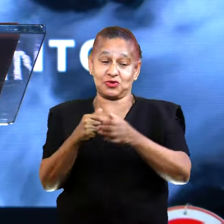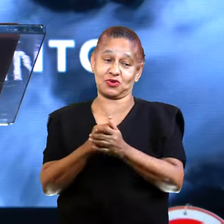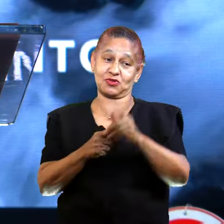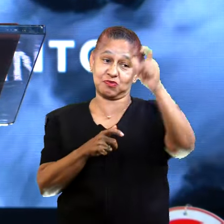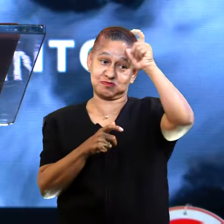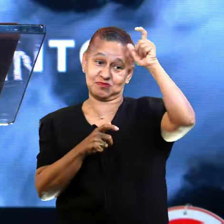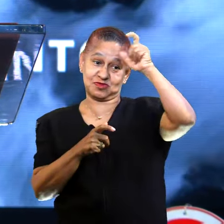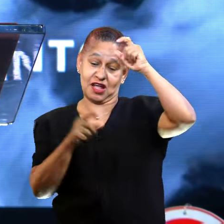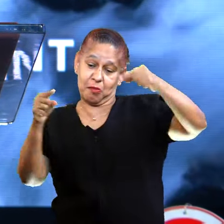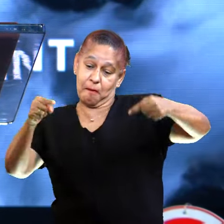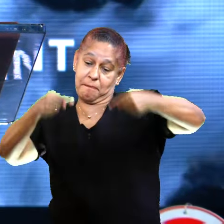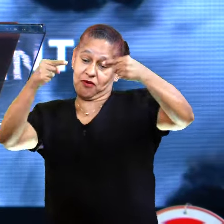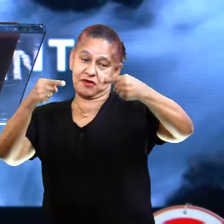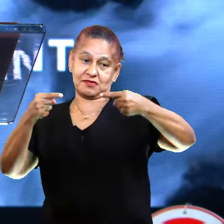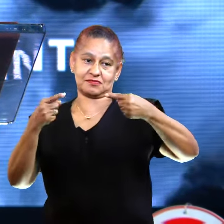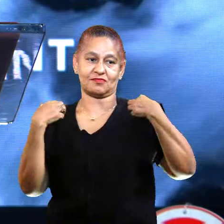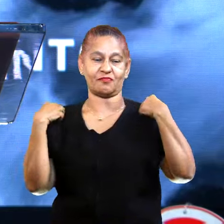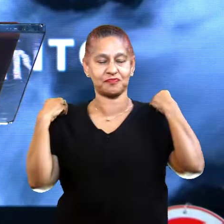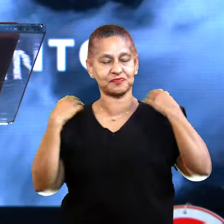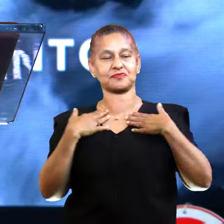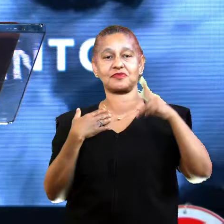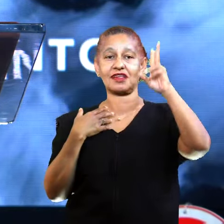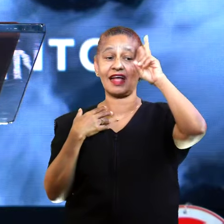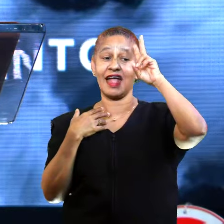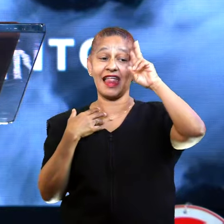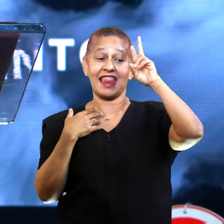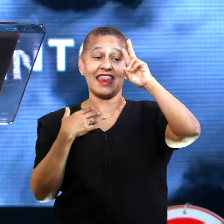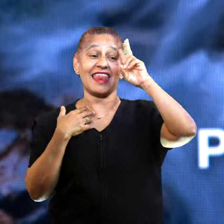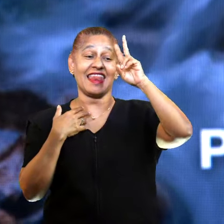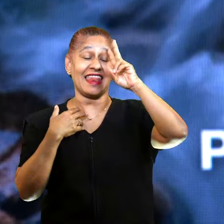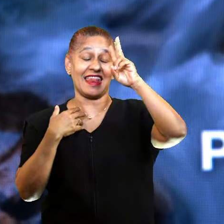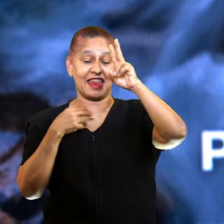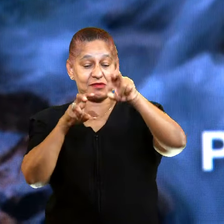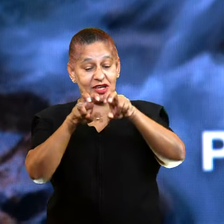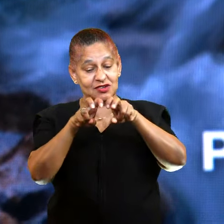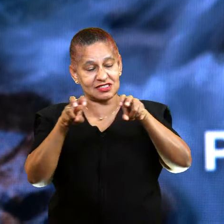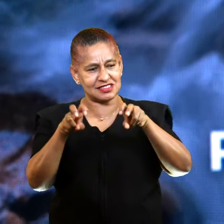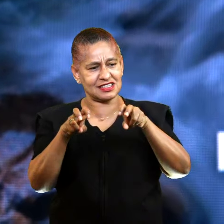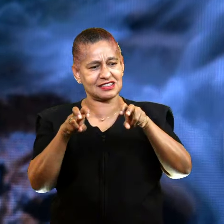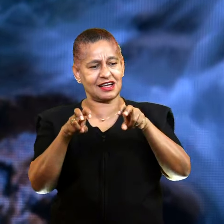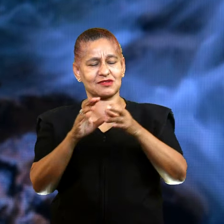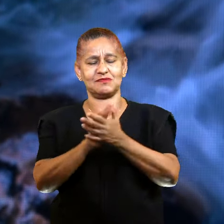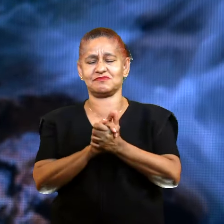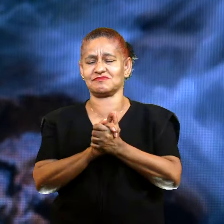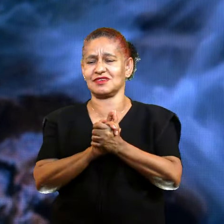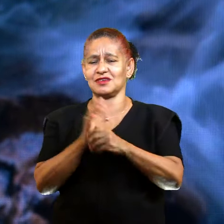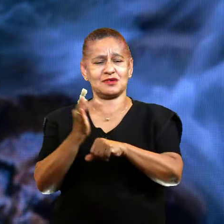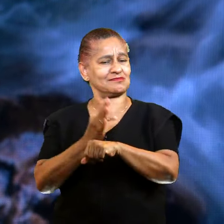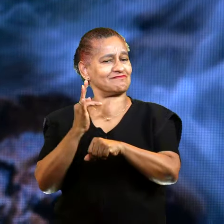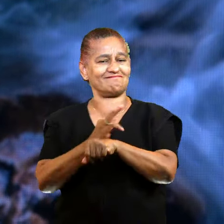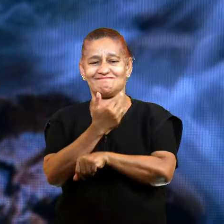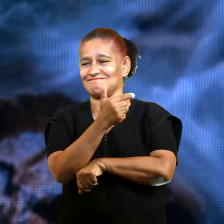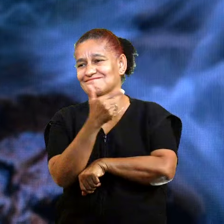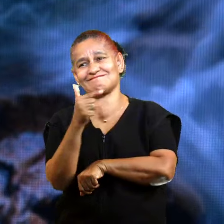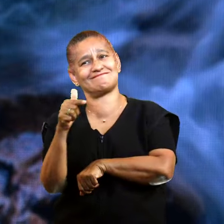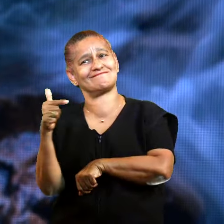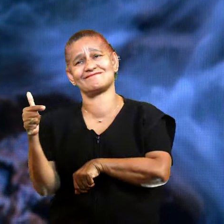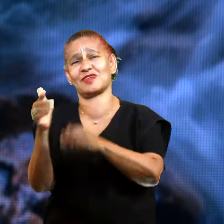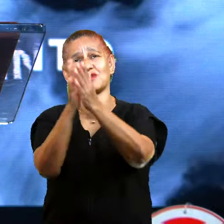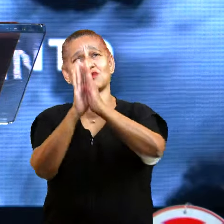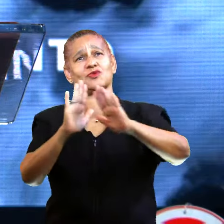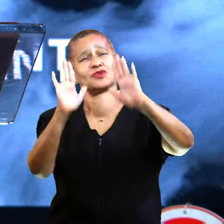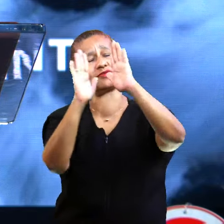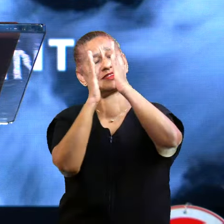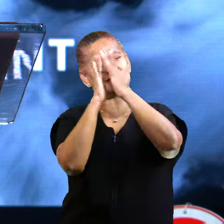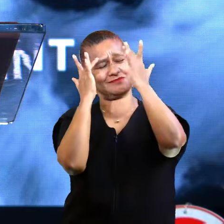E aí eu lembro que, então, o Espírito Santo, eu sentado, exaurido, eu falei, não aguento mais nada, senhor. Eu vou ficar aqui adorando porque eu não sei